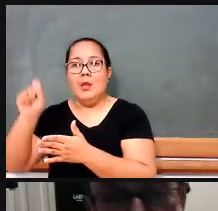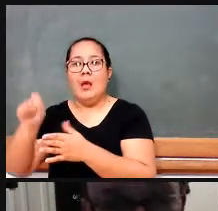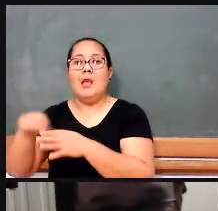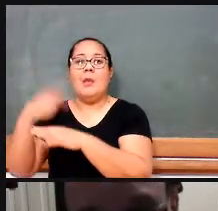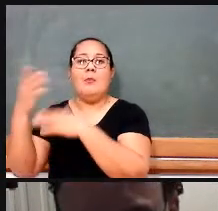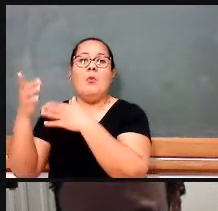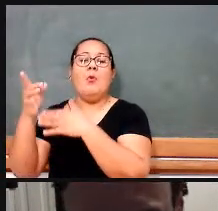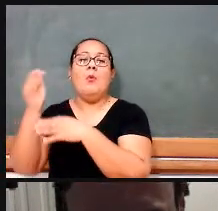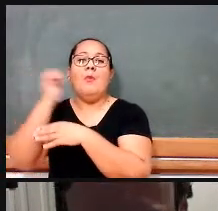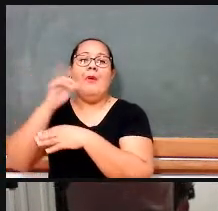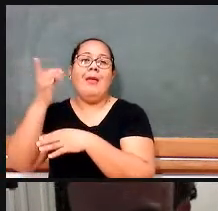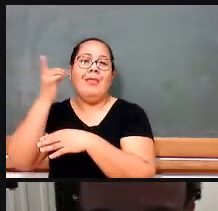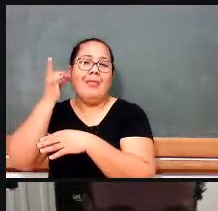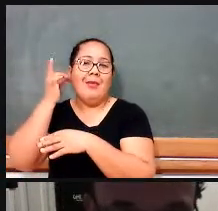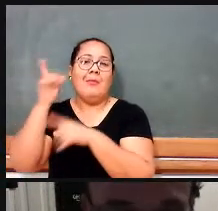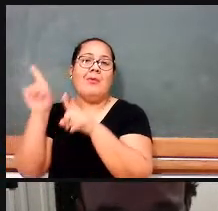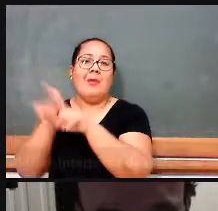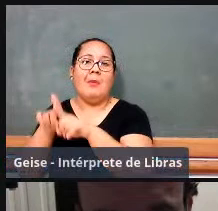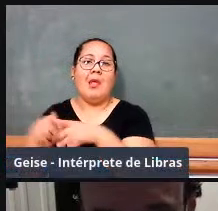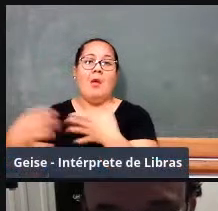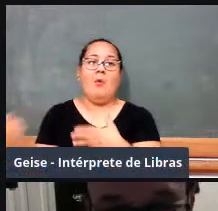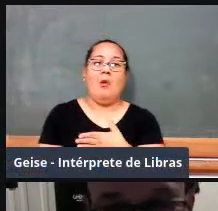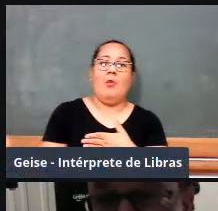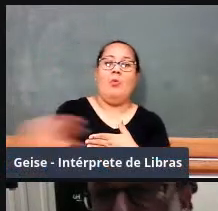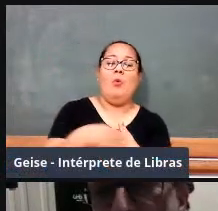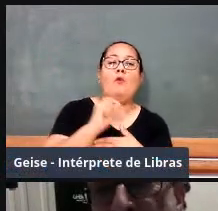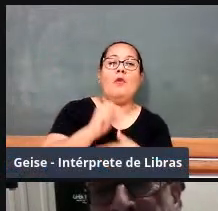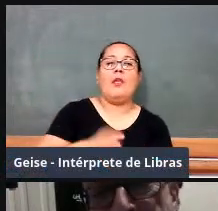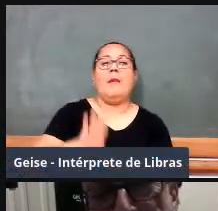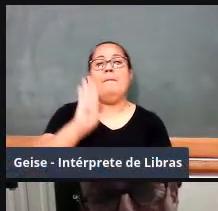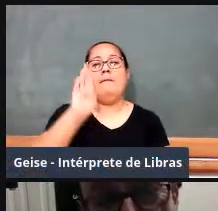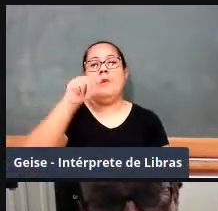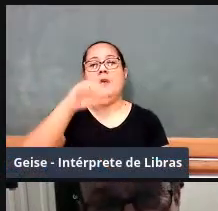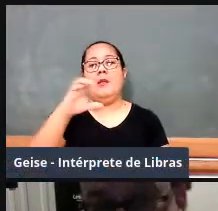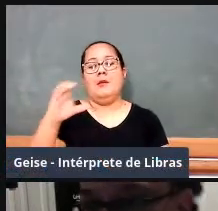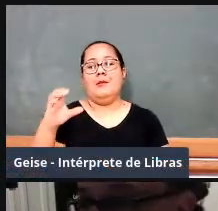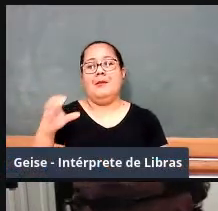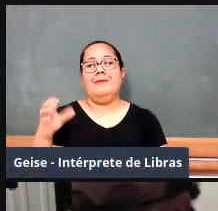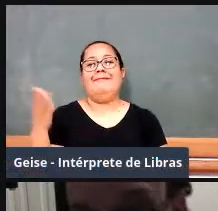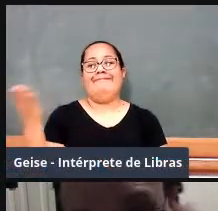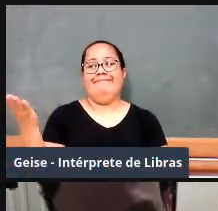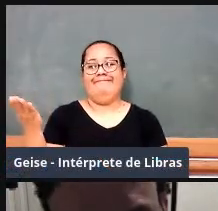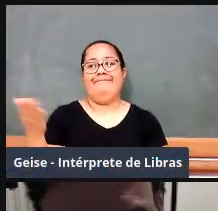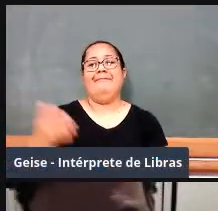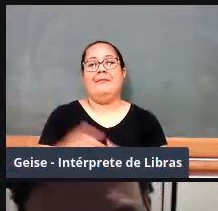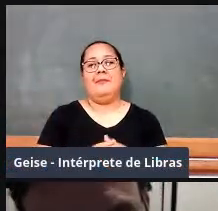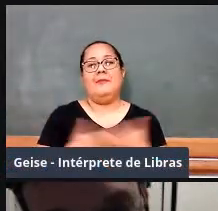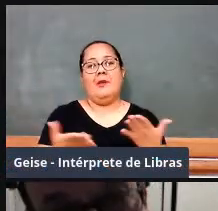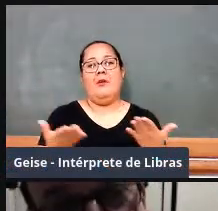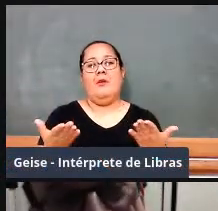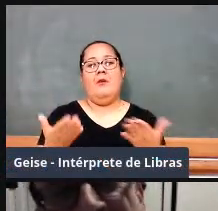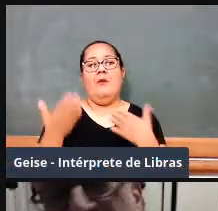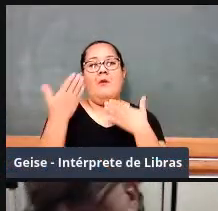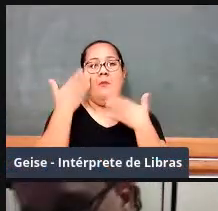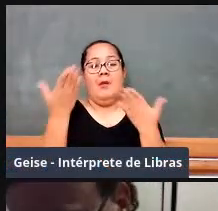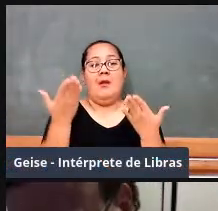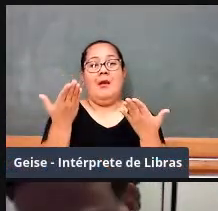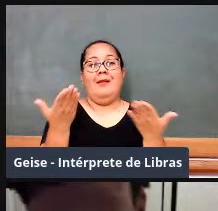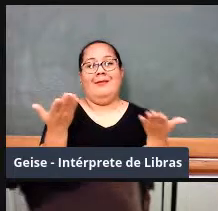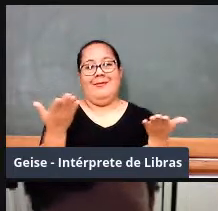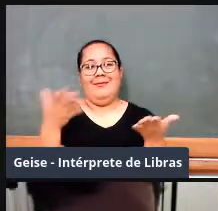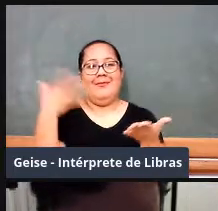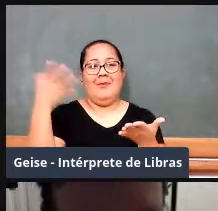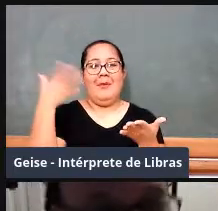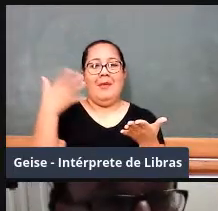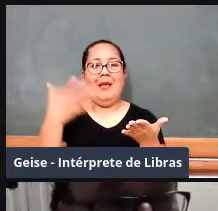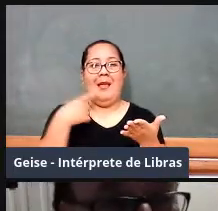sabem mais da BNCC do que eu, que vocês estão aí em plena discussão da BNCC, muito obrigado, vou parar por aqui, porque acho